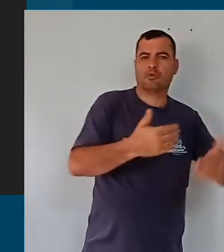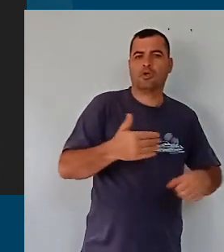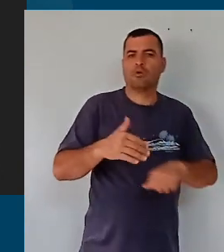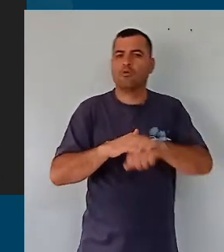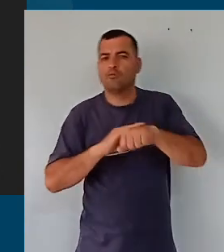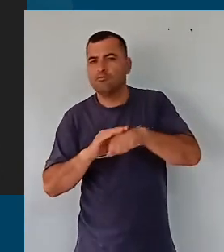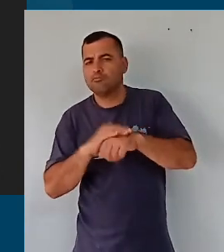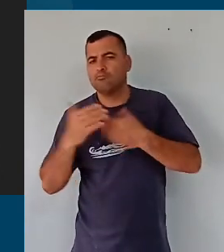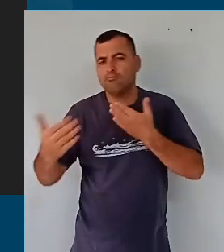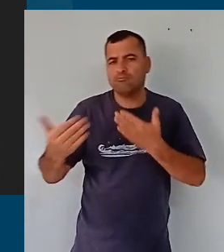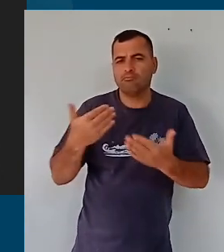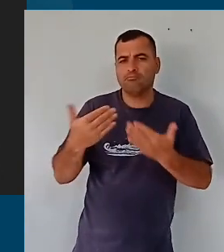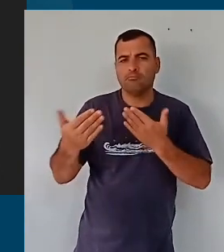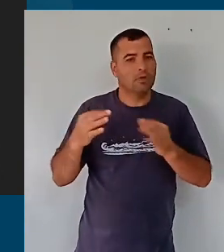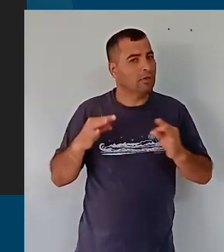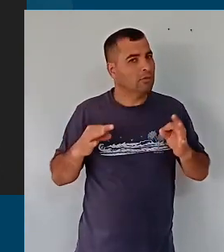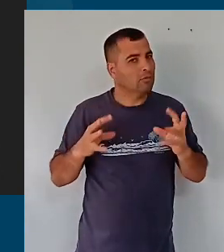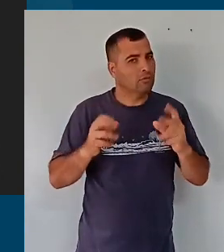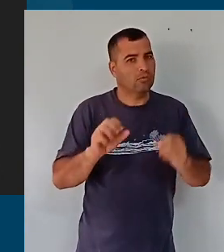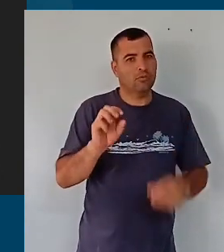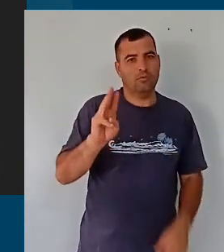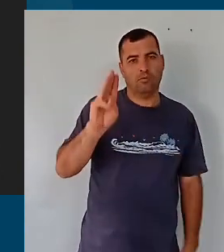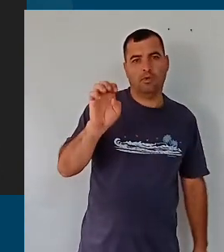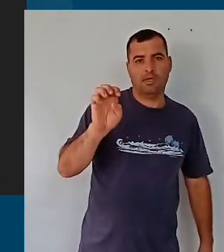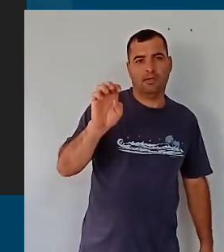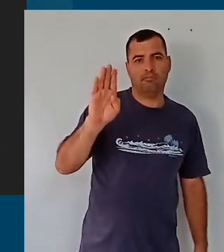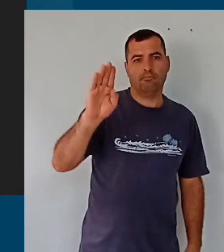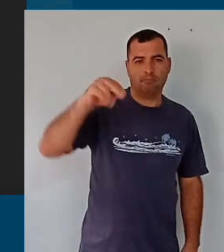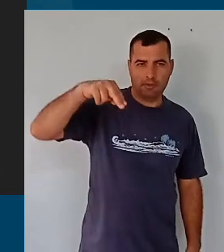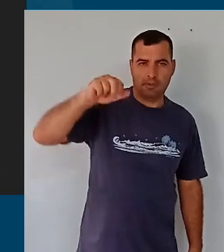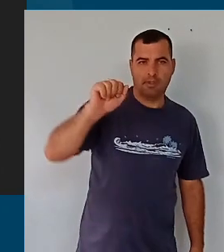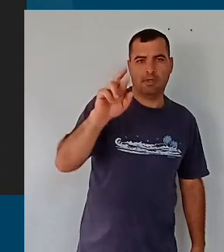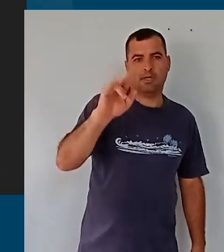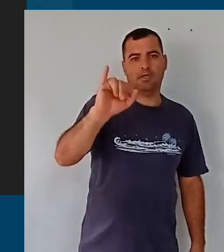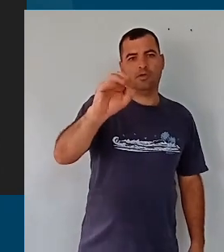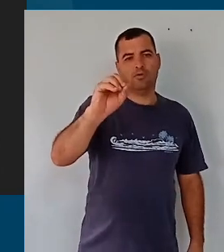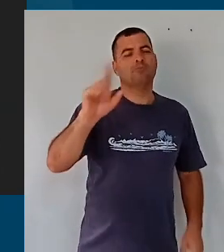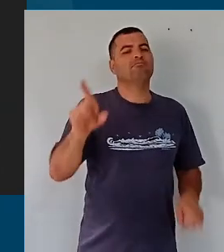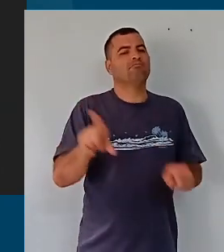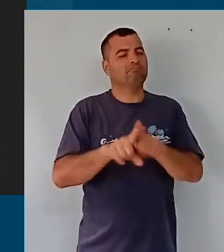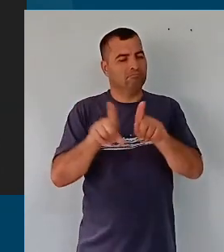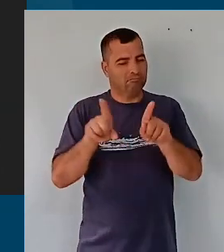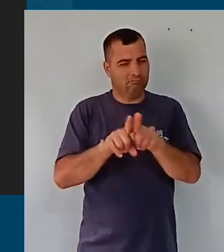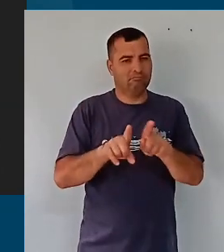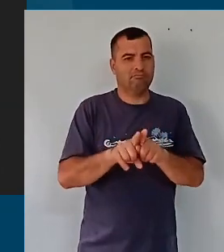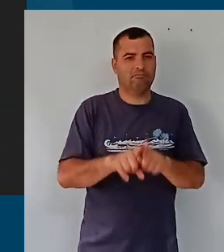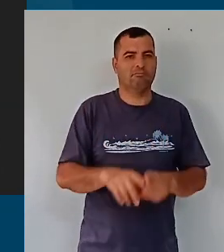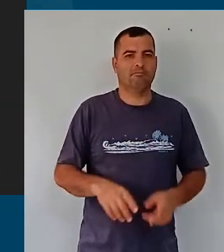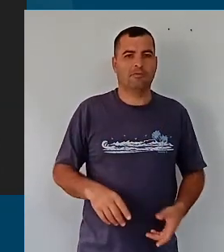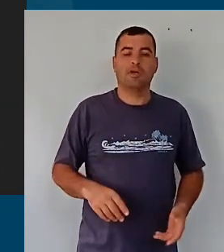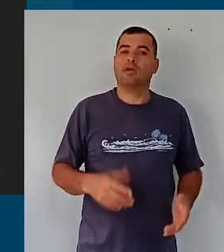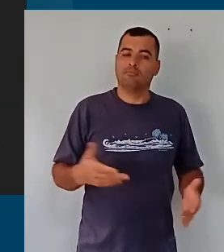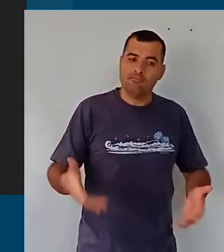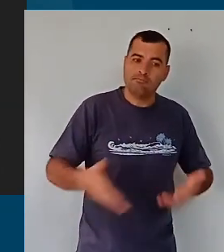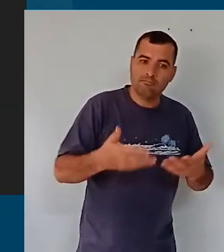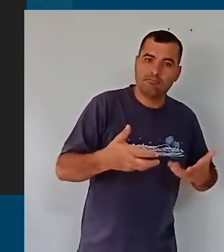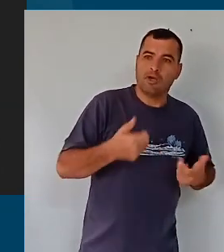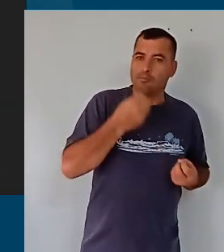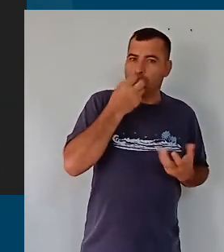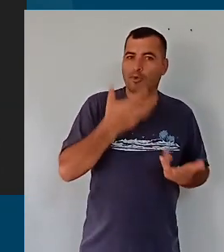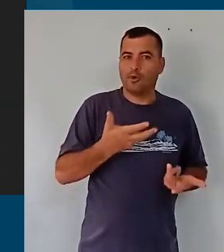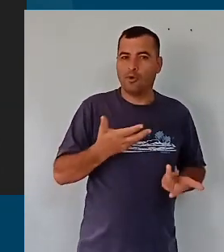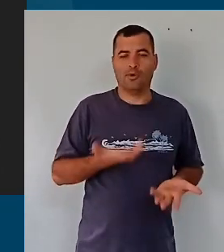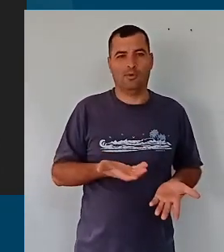conversa, todos os webinários, que participaram de forma de... com muito avivamento.